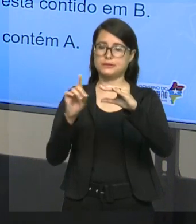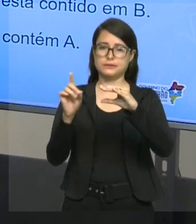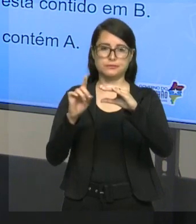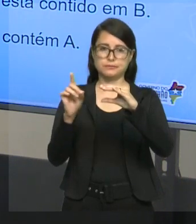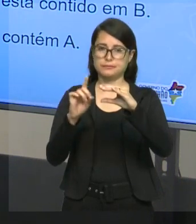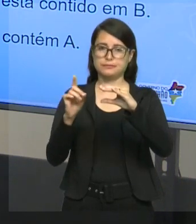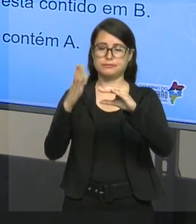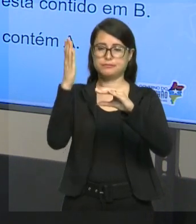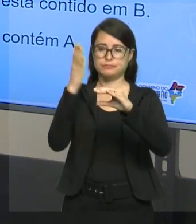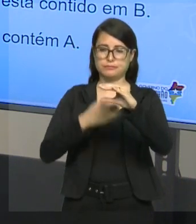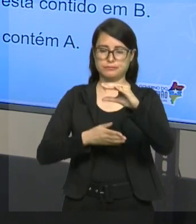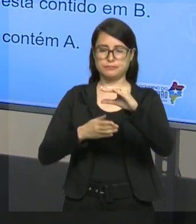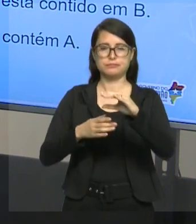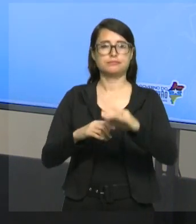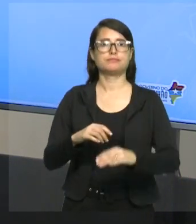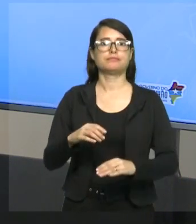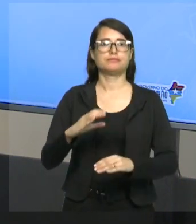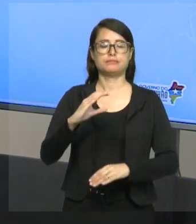Cortei, estou negando.